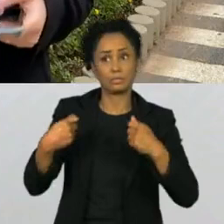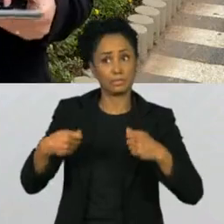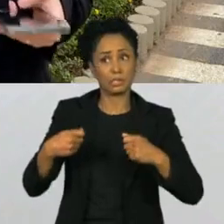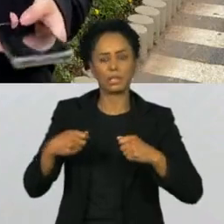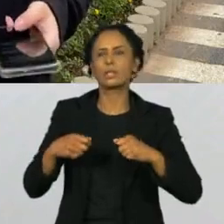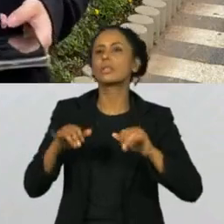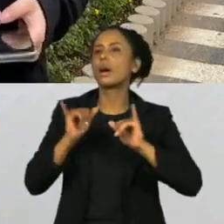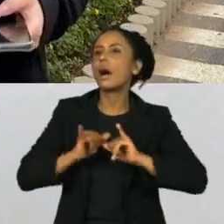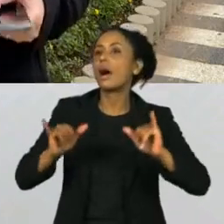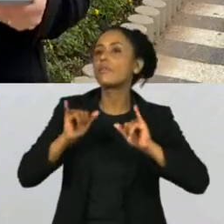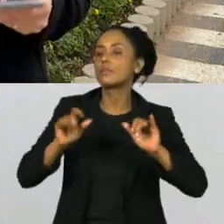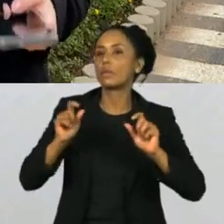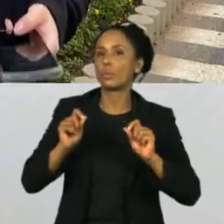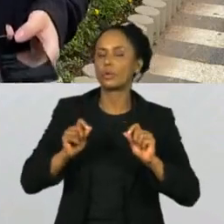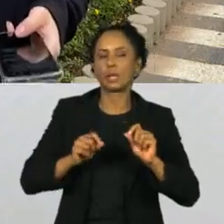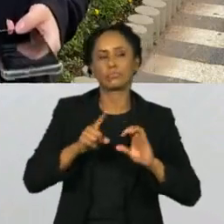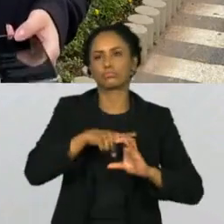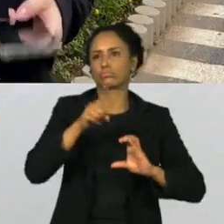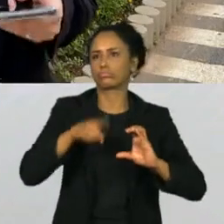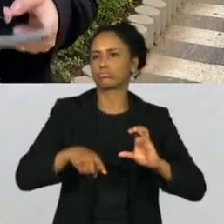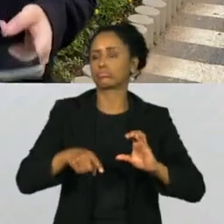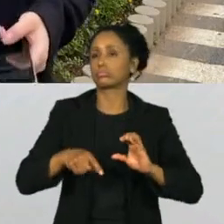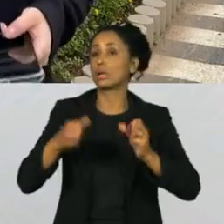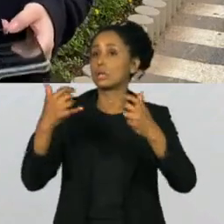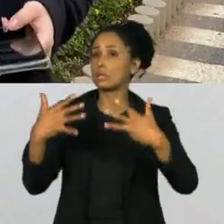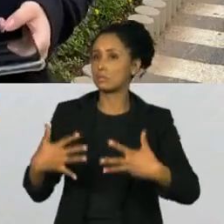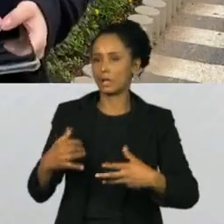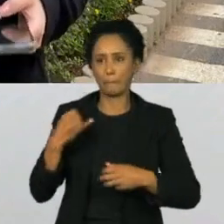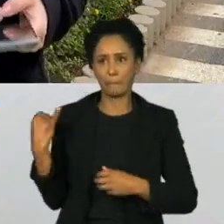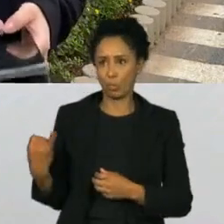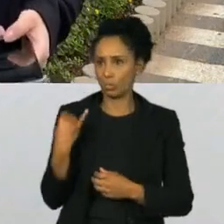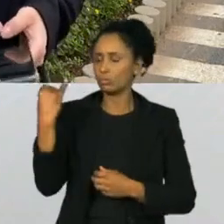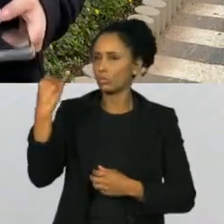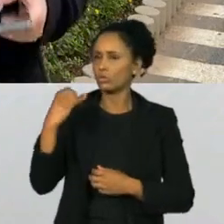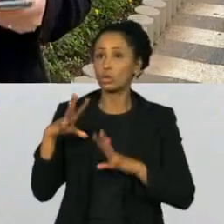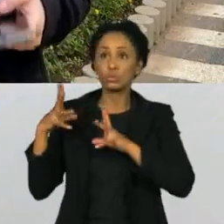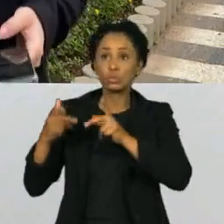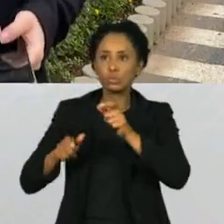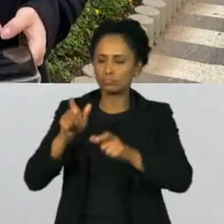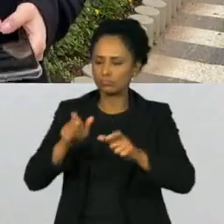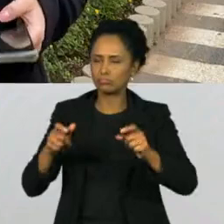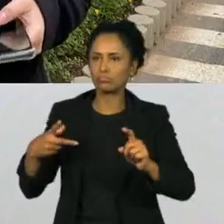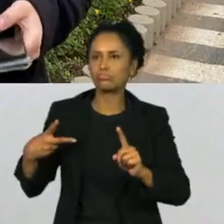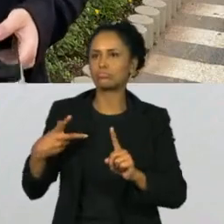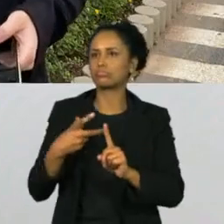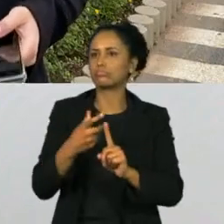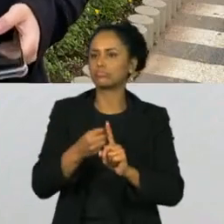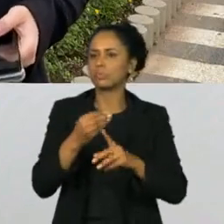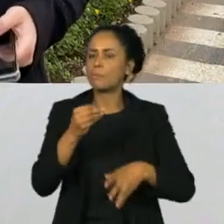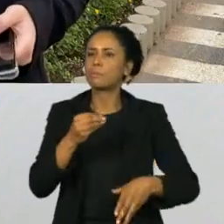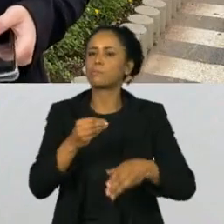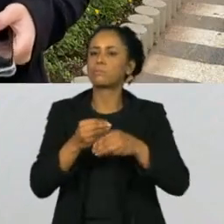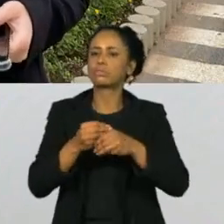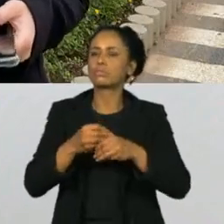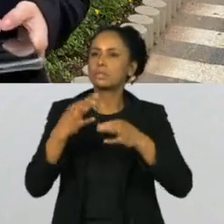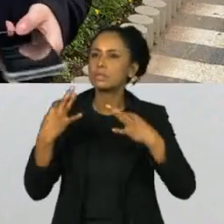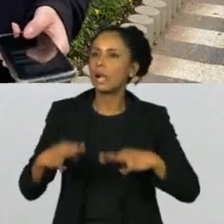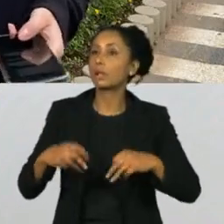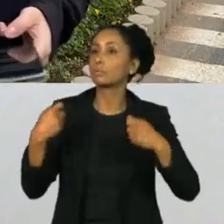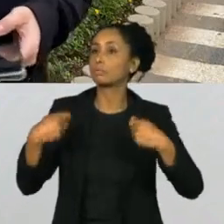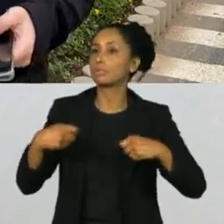especialistas sempre alertam sobre a importância de manter o esquema vacinal completo em dia para a gente tentar, então,